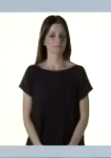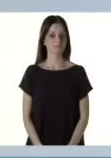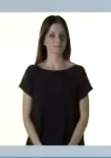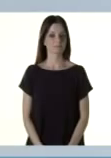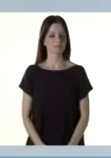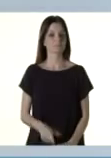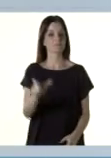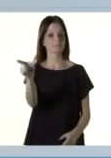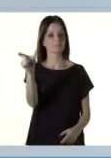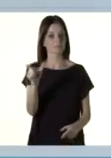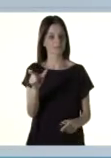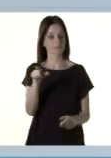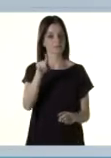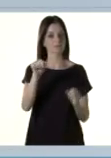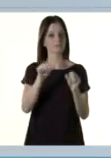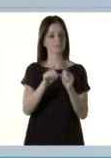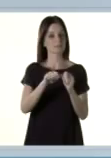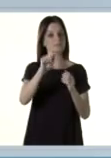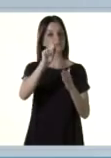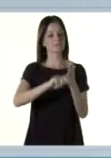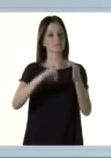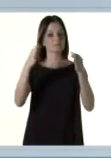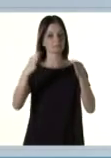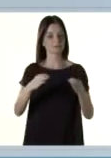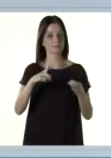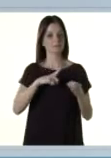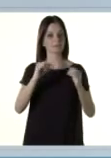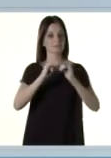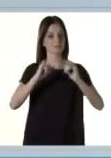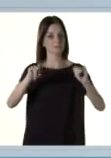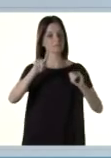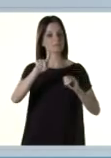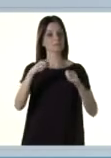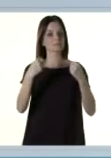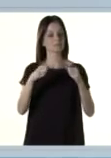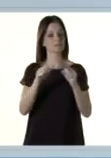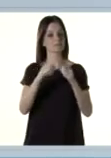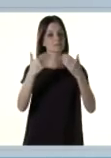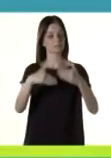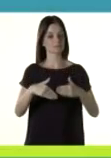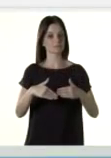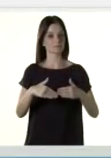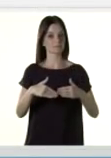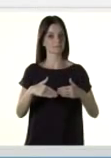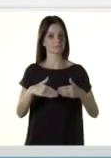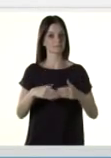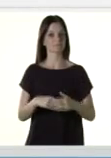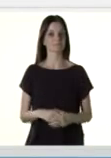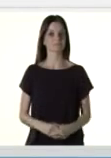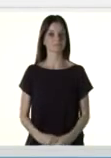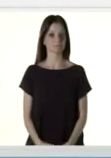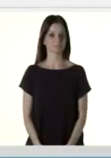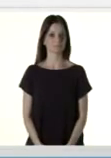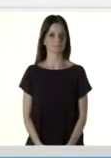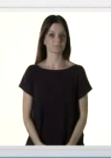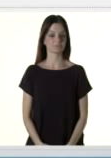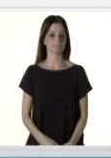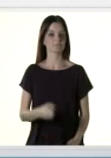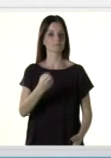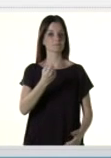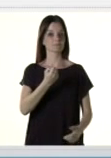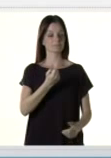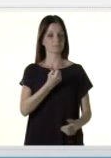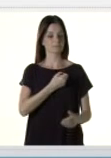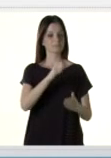O cartão de confirmação de inscrição traz todas as informações necessárias para a prova. O